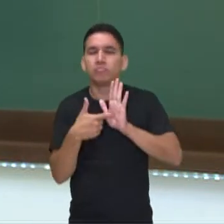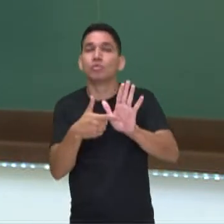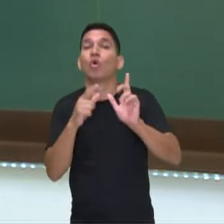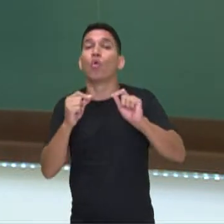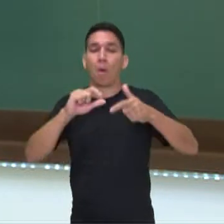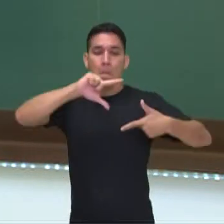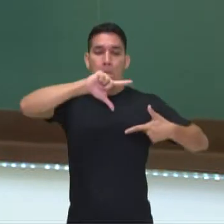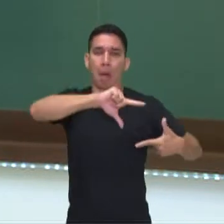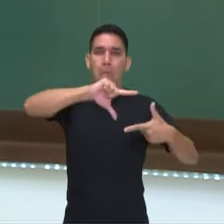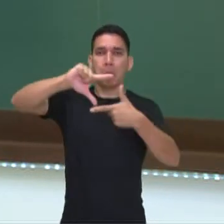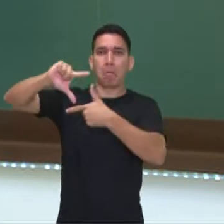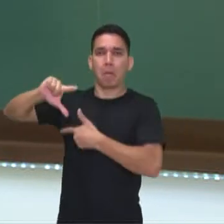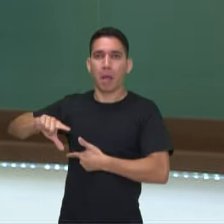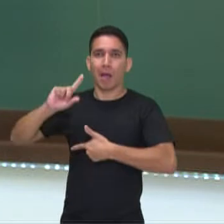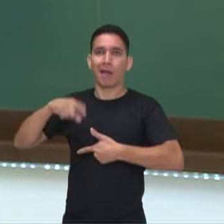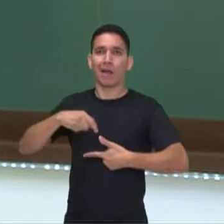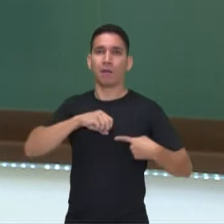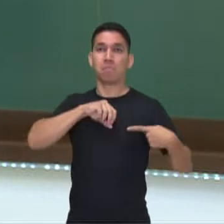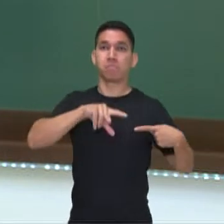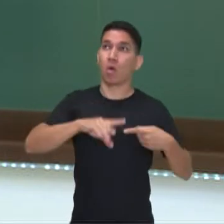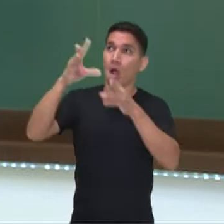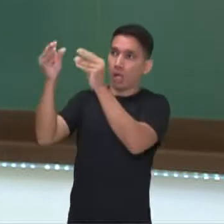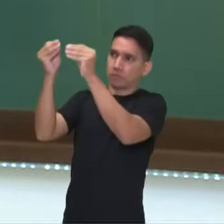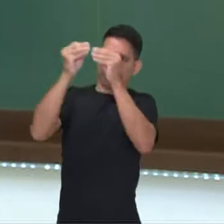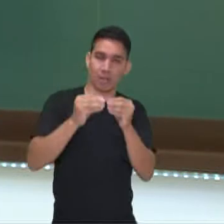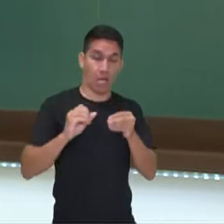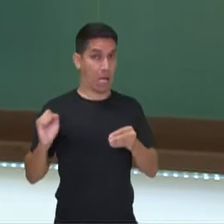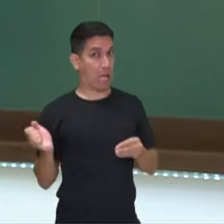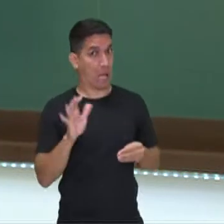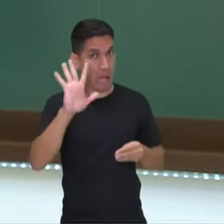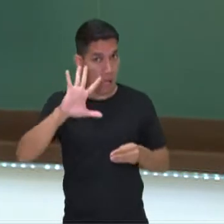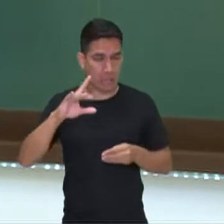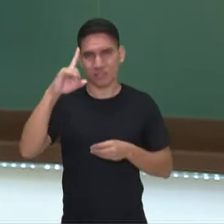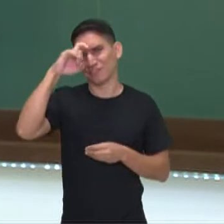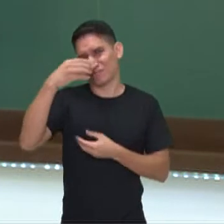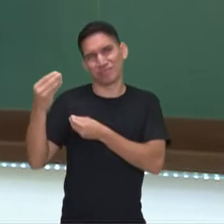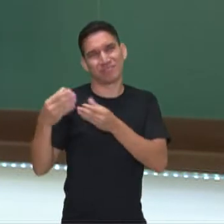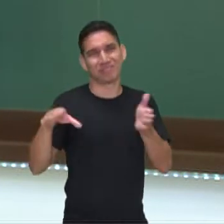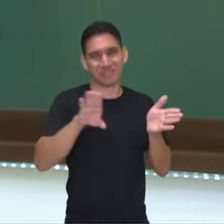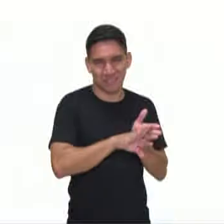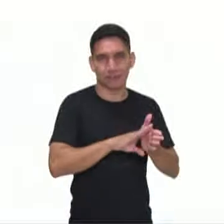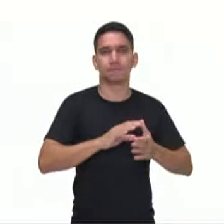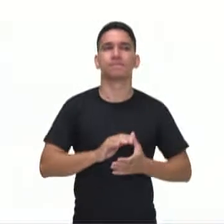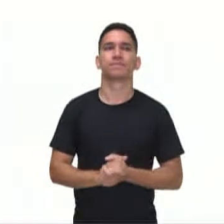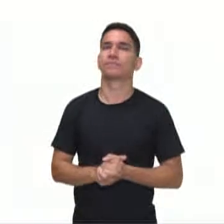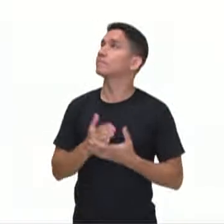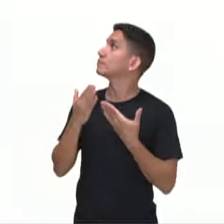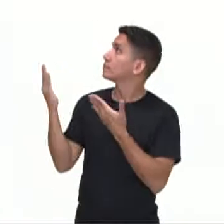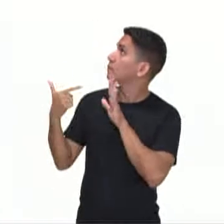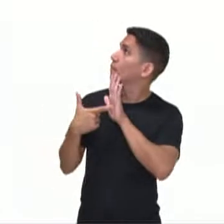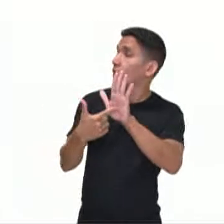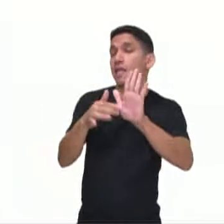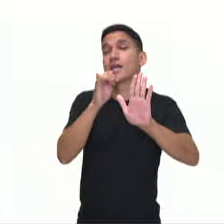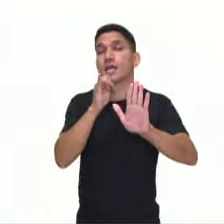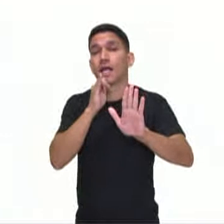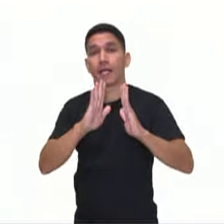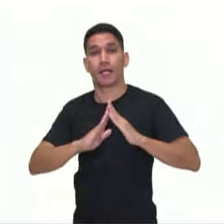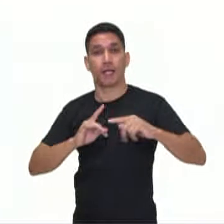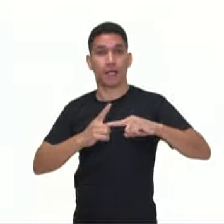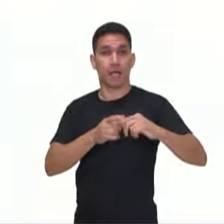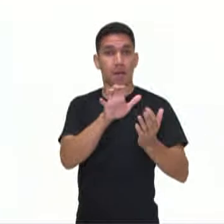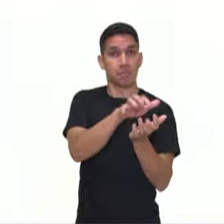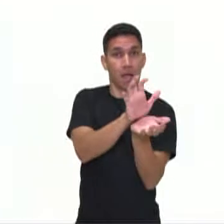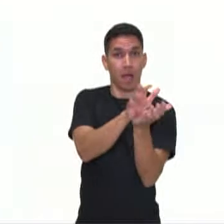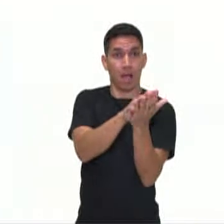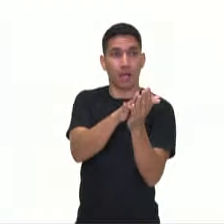azulejos portugueses, que eram caríssimos e difíceis de se trazer, né? Então a gente tem aqui o exemplo da igreja de São Francisco lá em Pernambuco, então